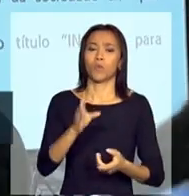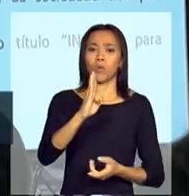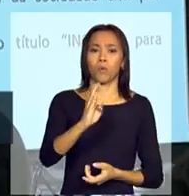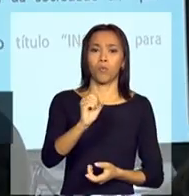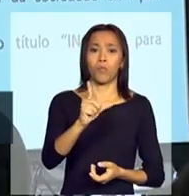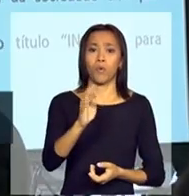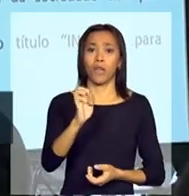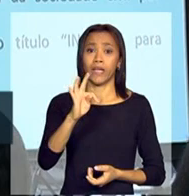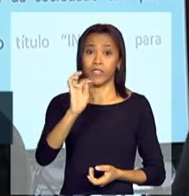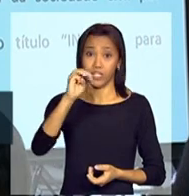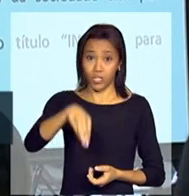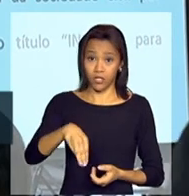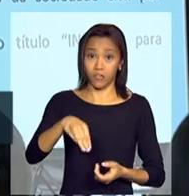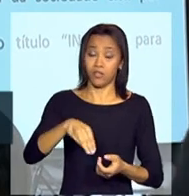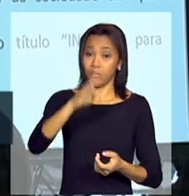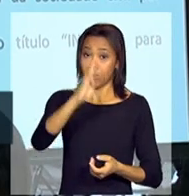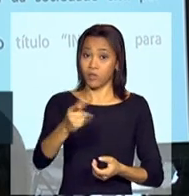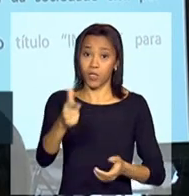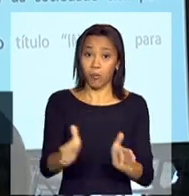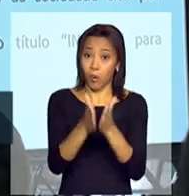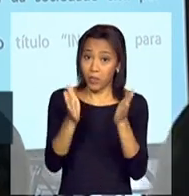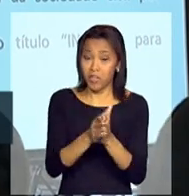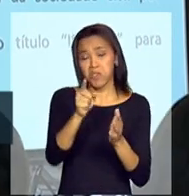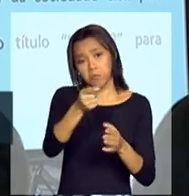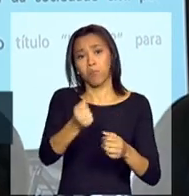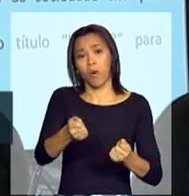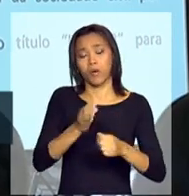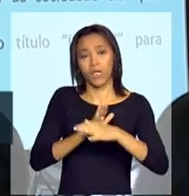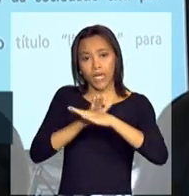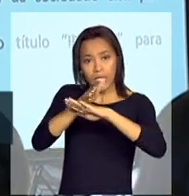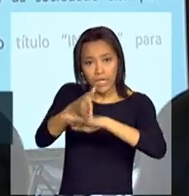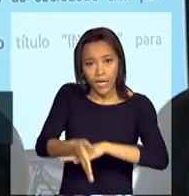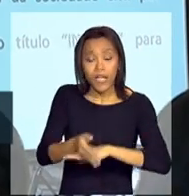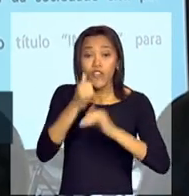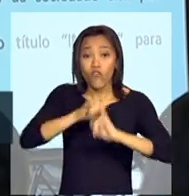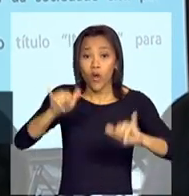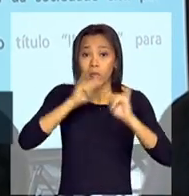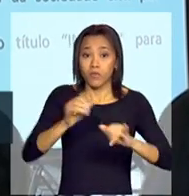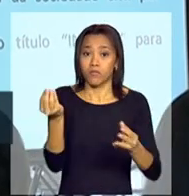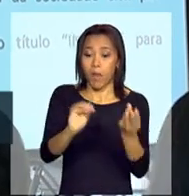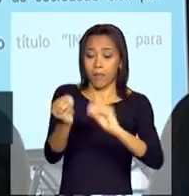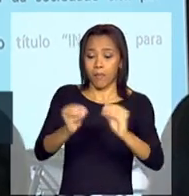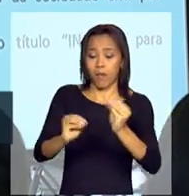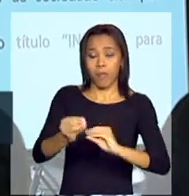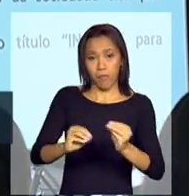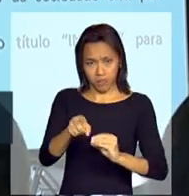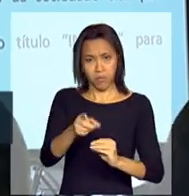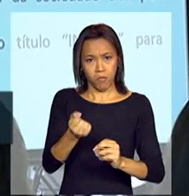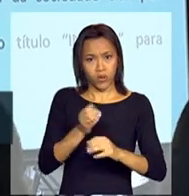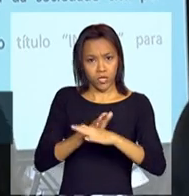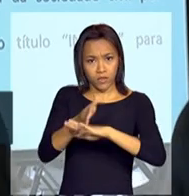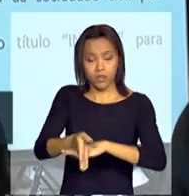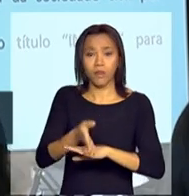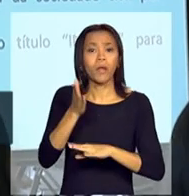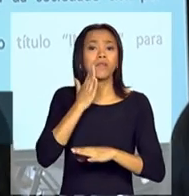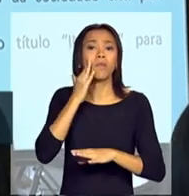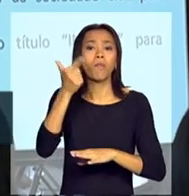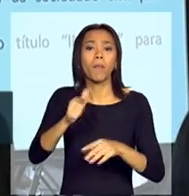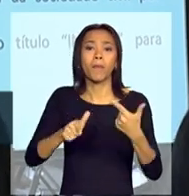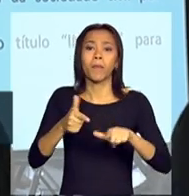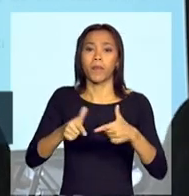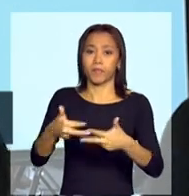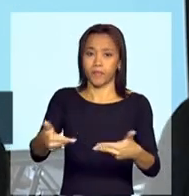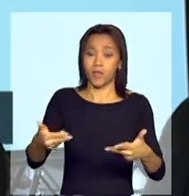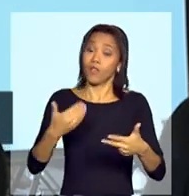permanentemente sendo ofertado. vocês podem acessar dentro do boletim do Brasil Sem Miséria. Então,